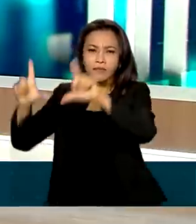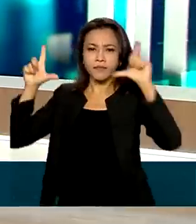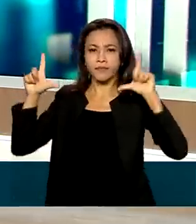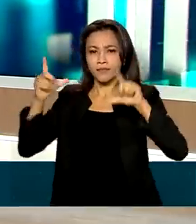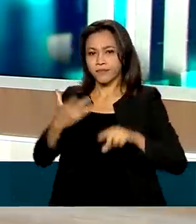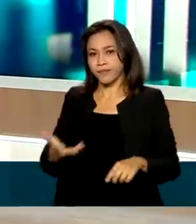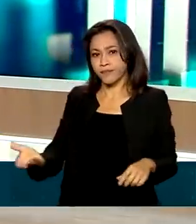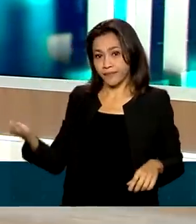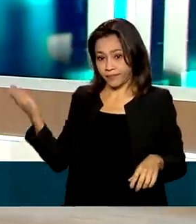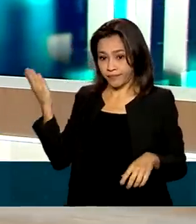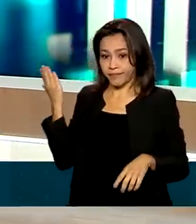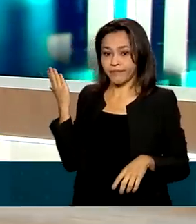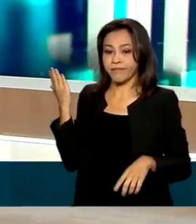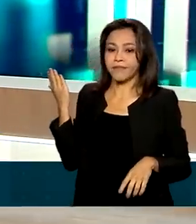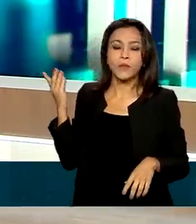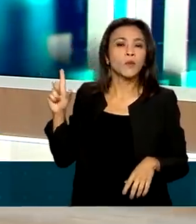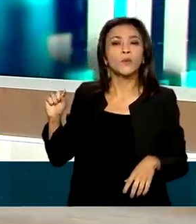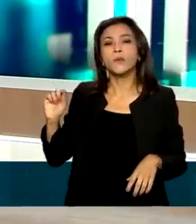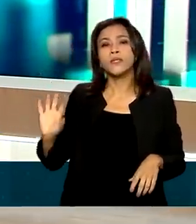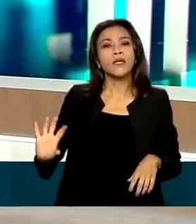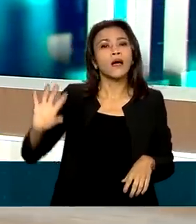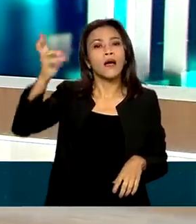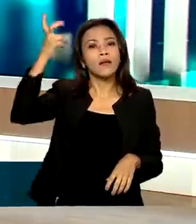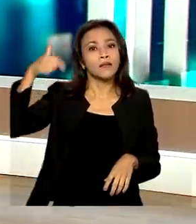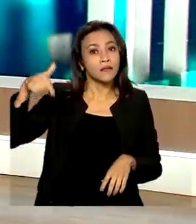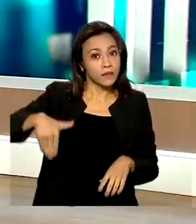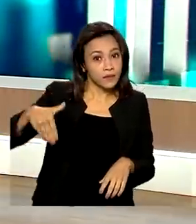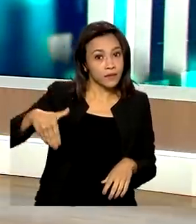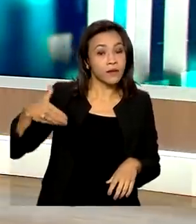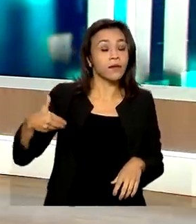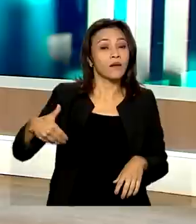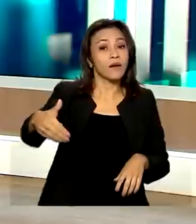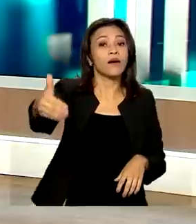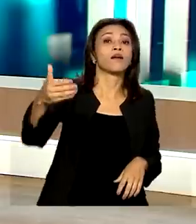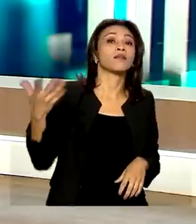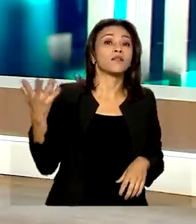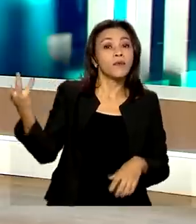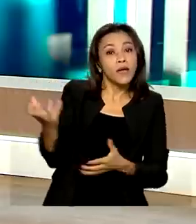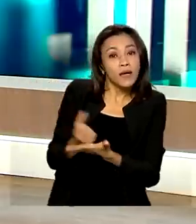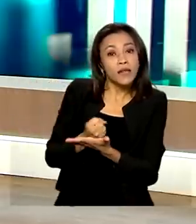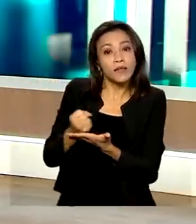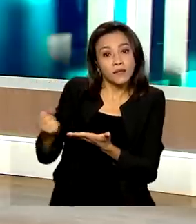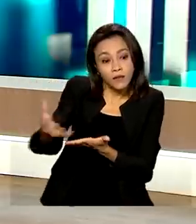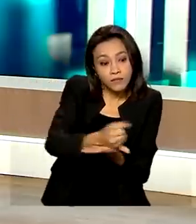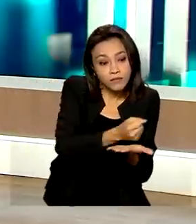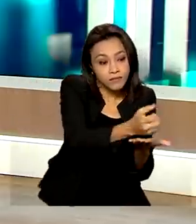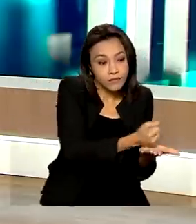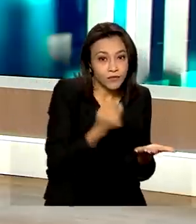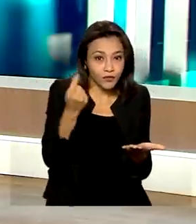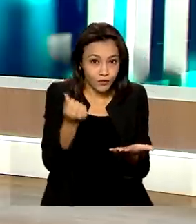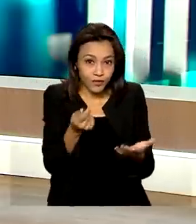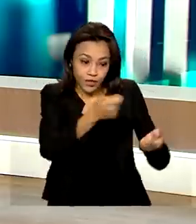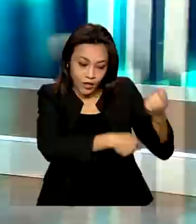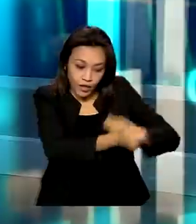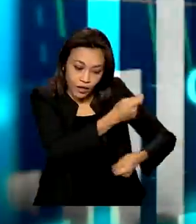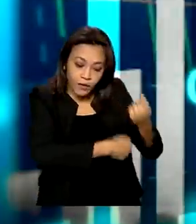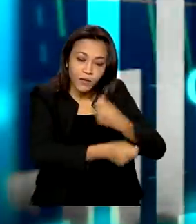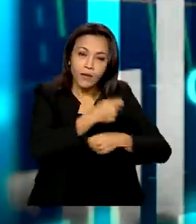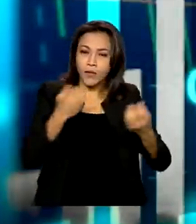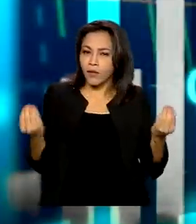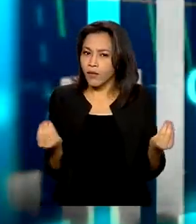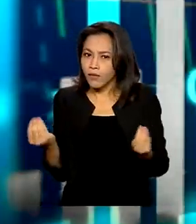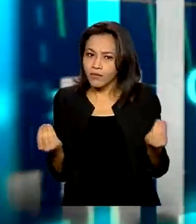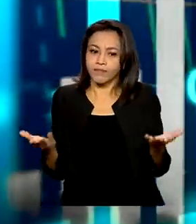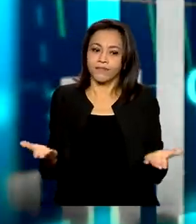justamente visualizar o que está acontecendo nesse momento em termos de arrecadação por um lado e economia do outro. O que nós temos então?